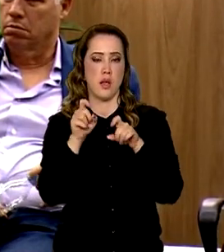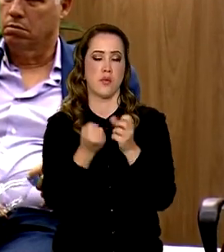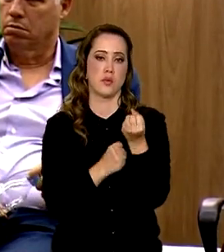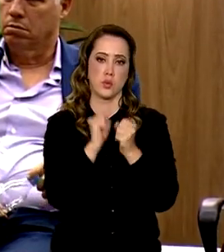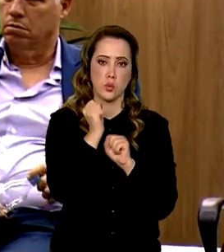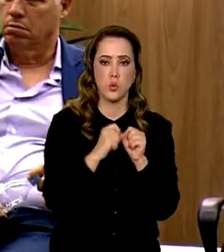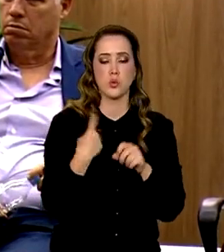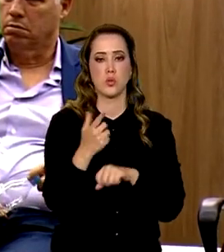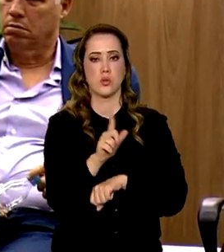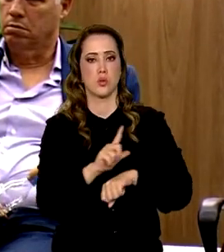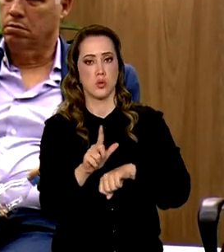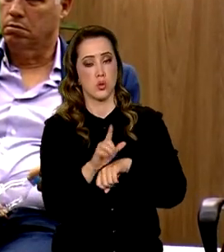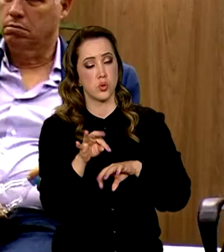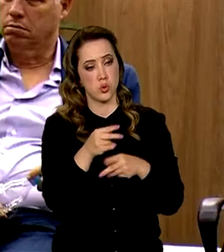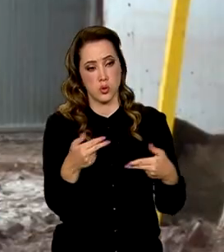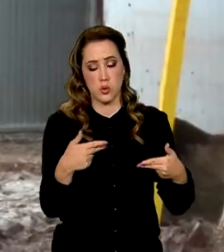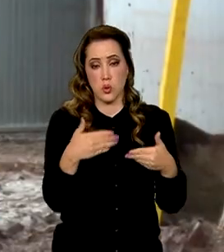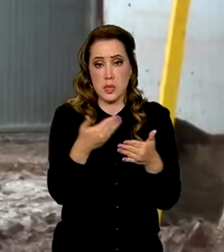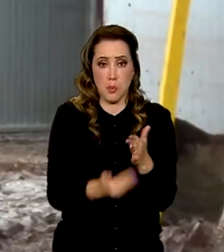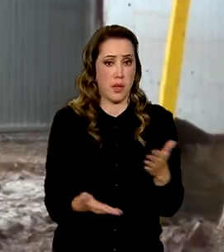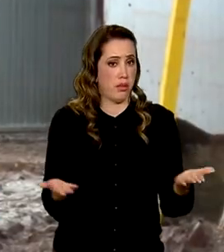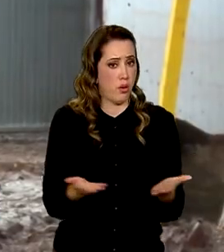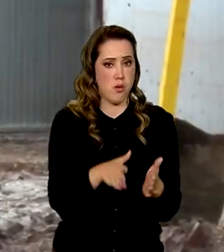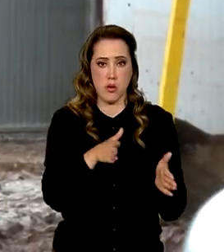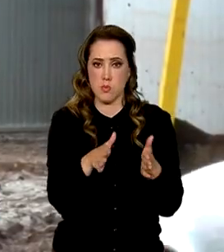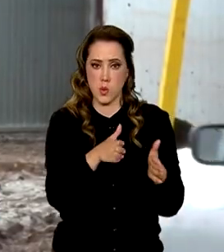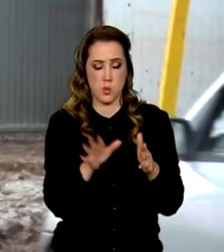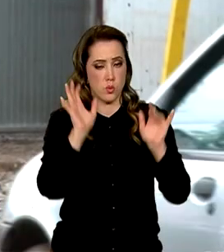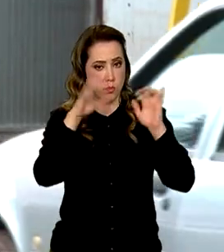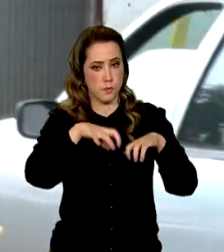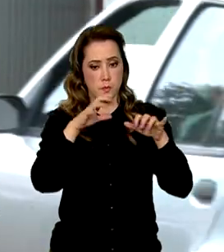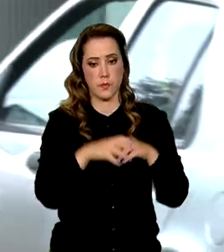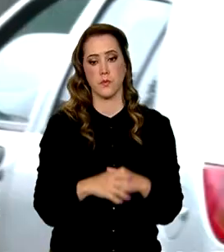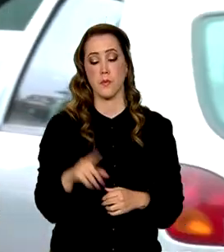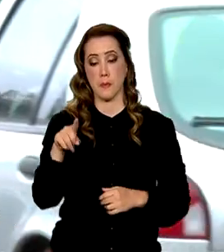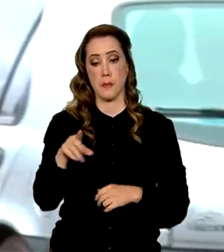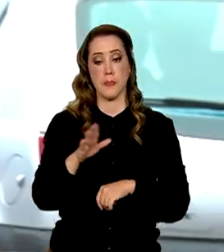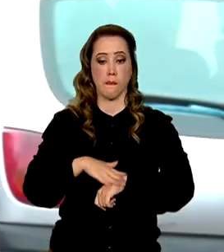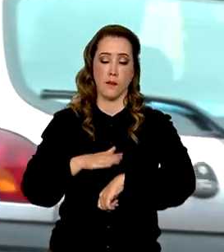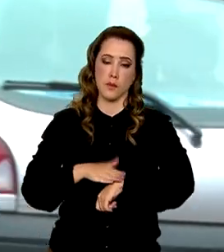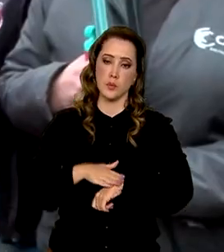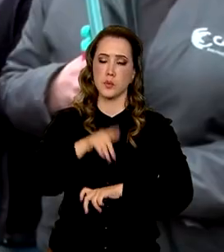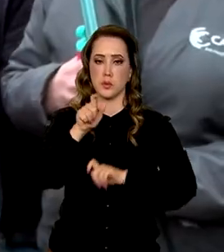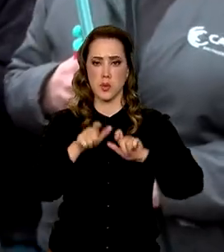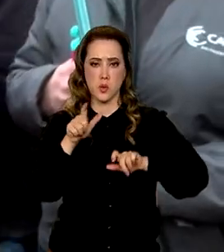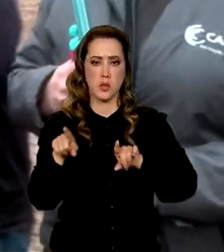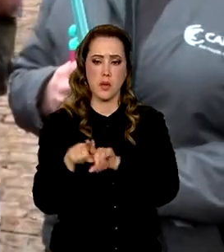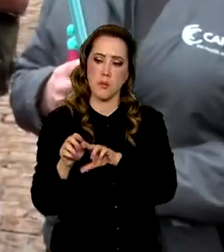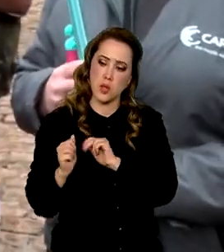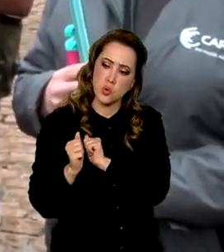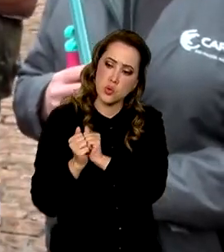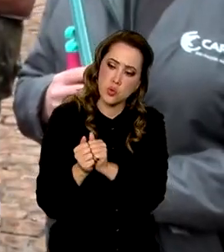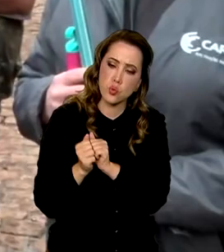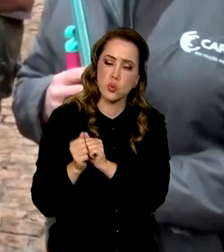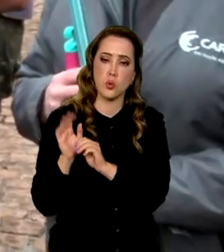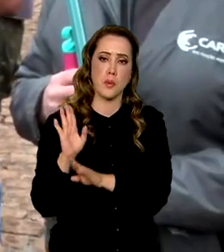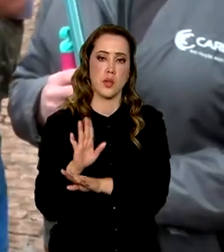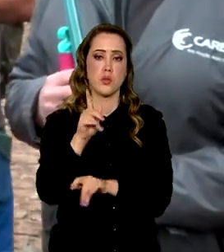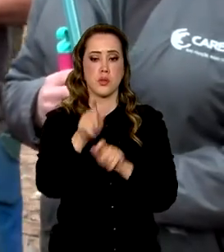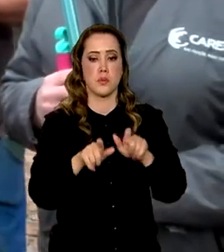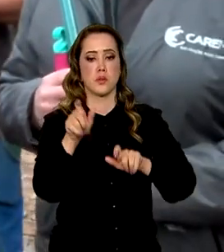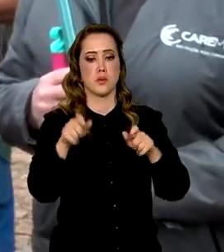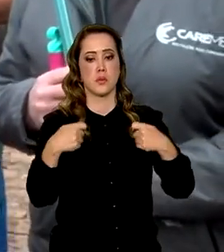comércio, tudo aquilo que foi atingido. Em momentos de tragédia como essa, o brasileiro também se mobiliza para ajudar quem precisa.